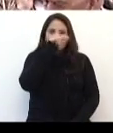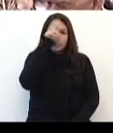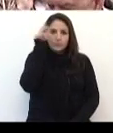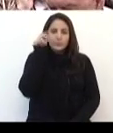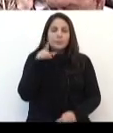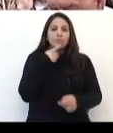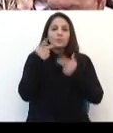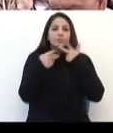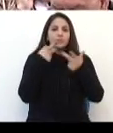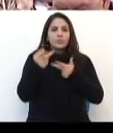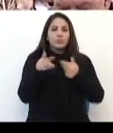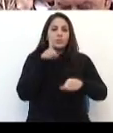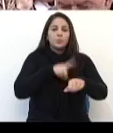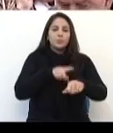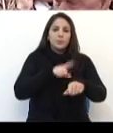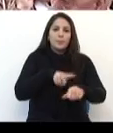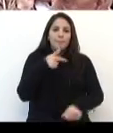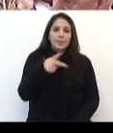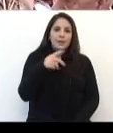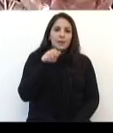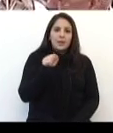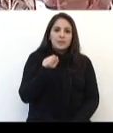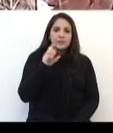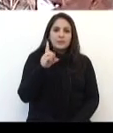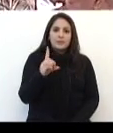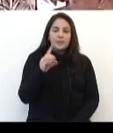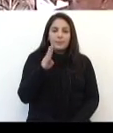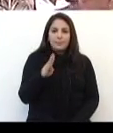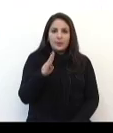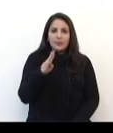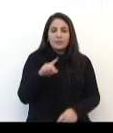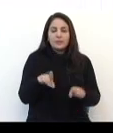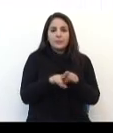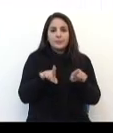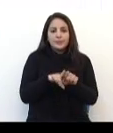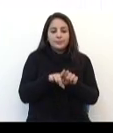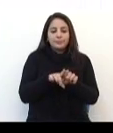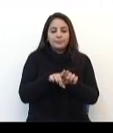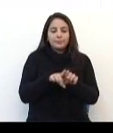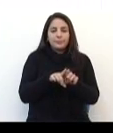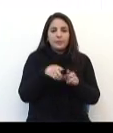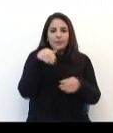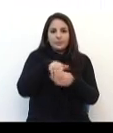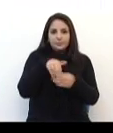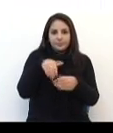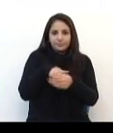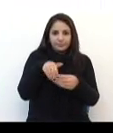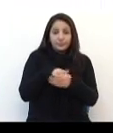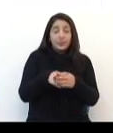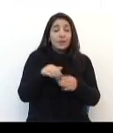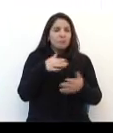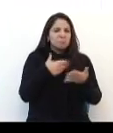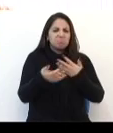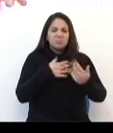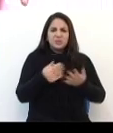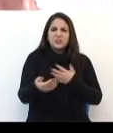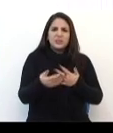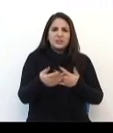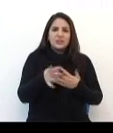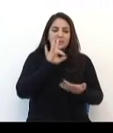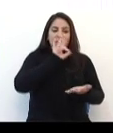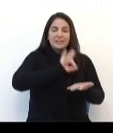Ele frisou a situação do PSDB com as pré-candidaturas e comentou que independente de situação ou